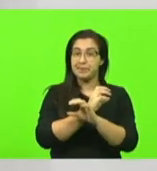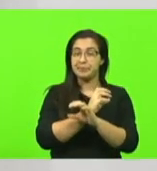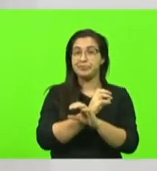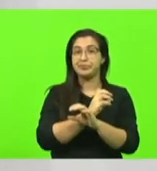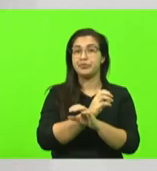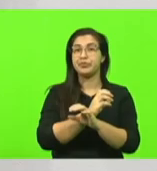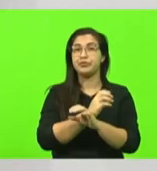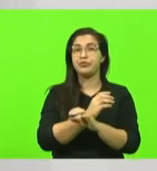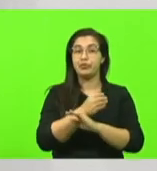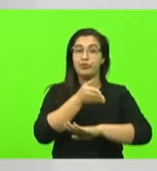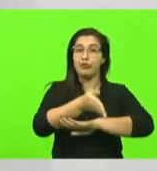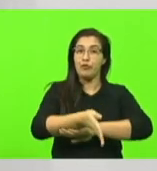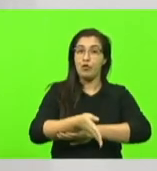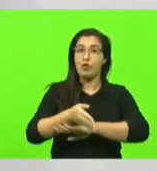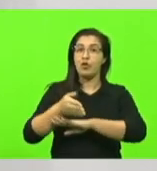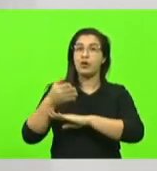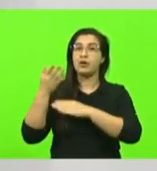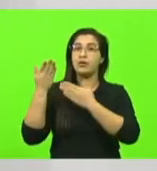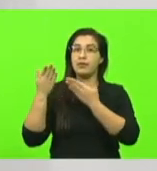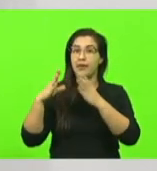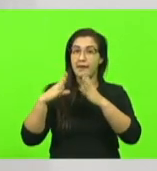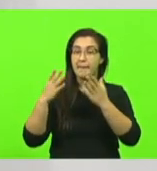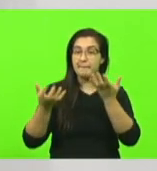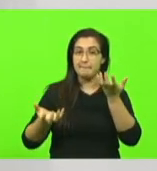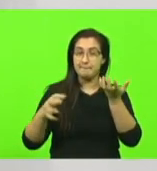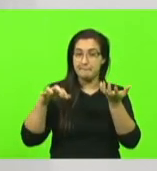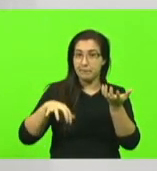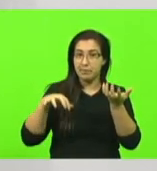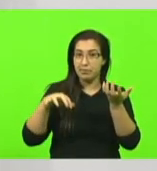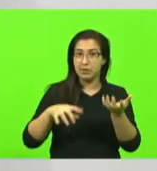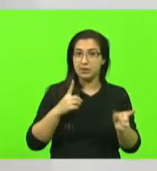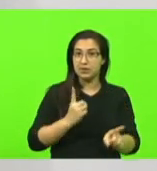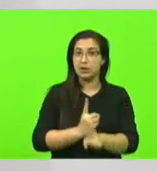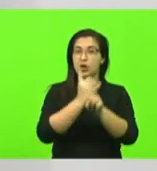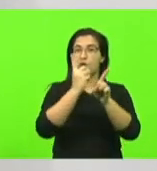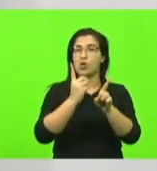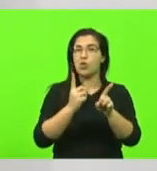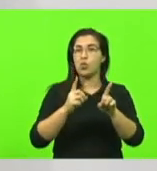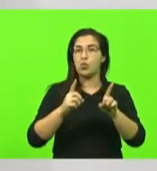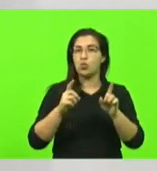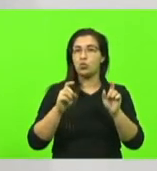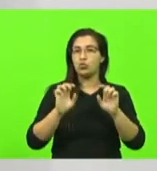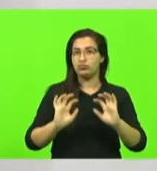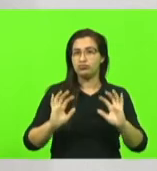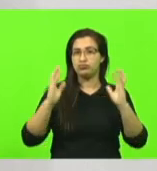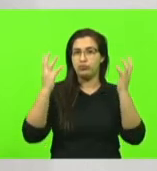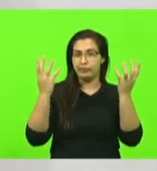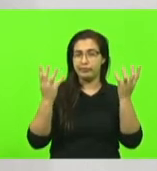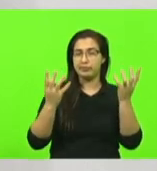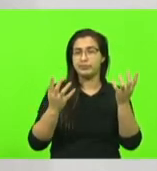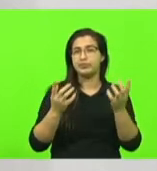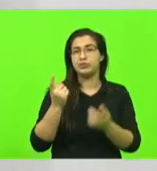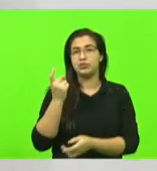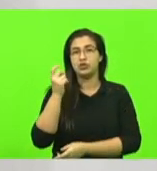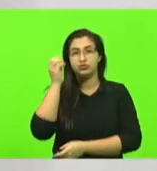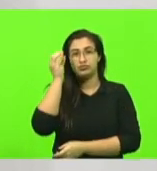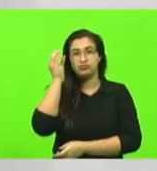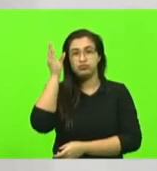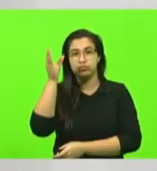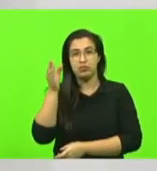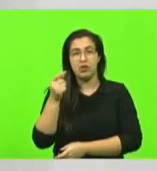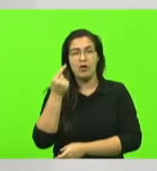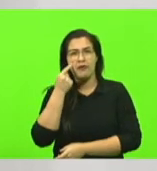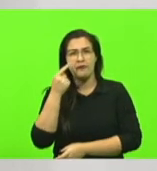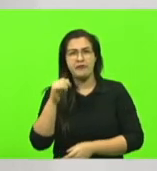inteligência e ele relatava vários aperfeiçoamentos que a